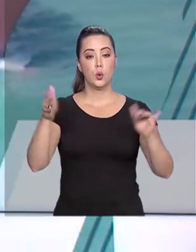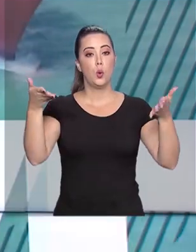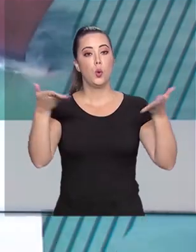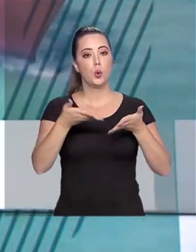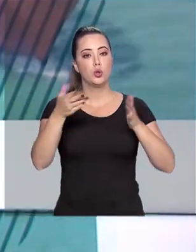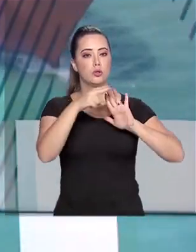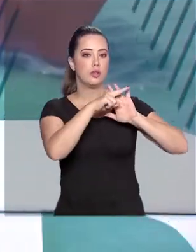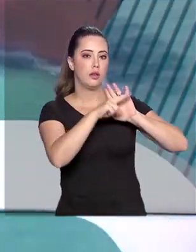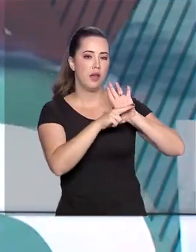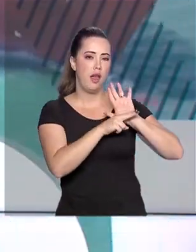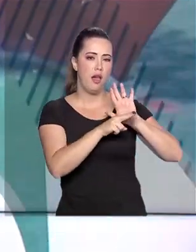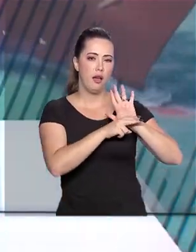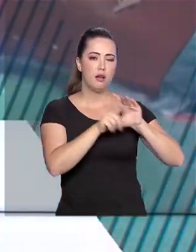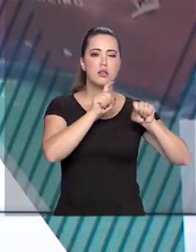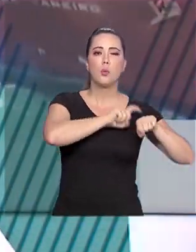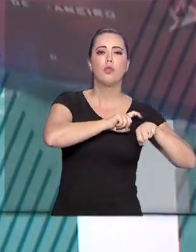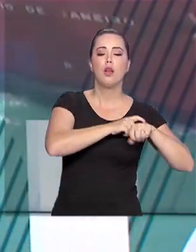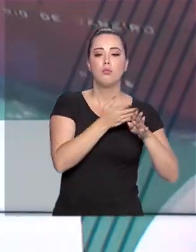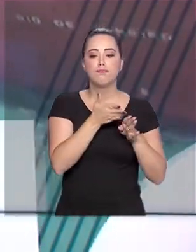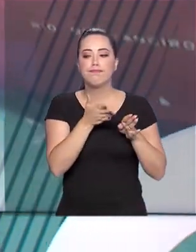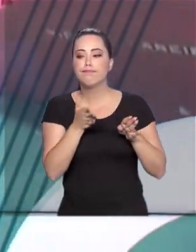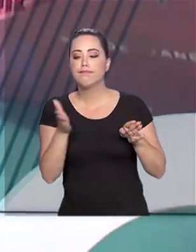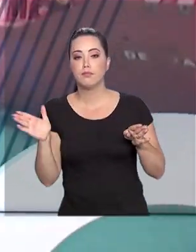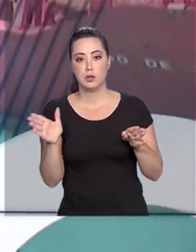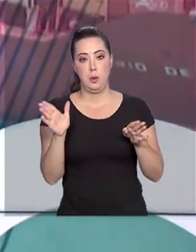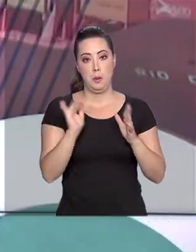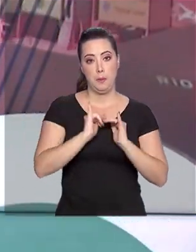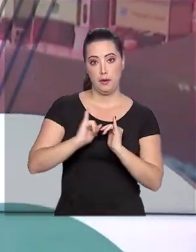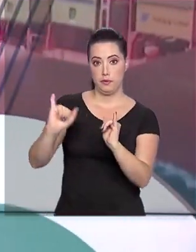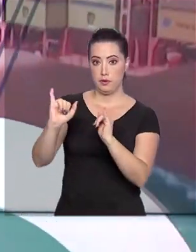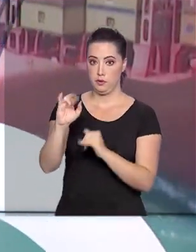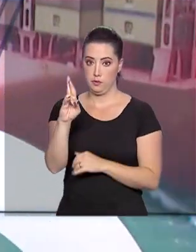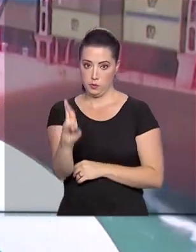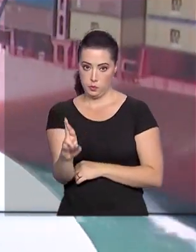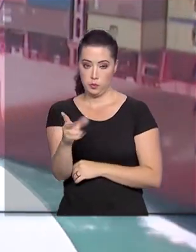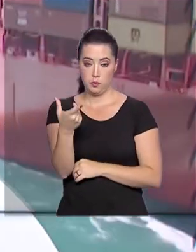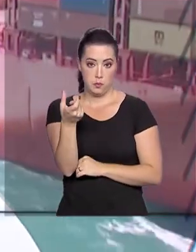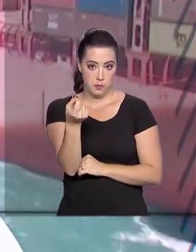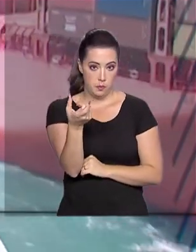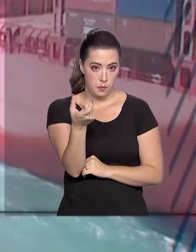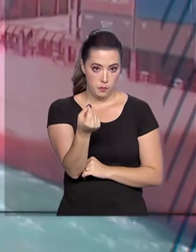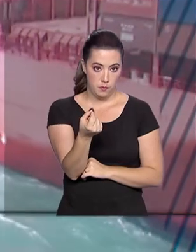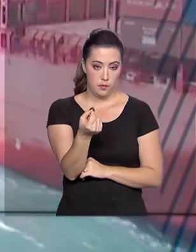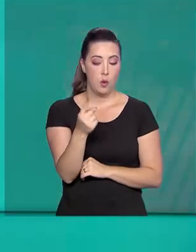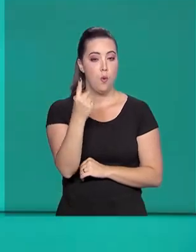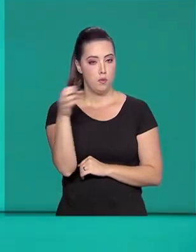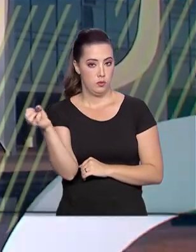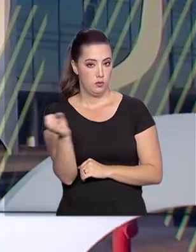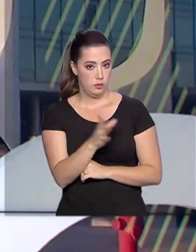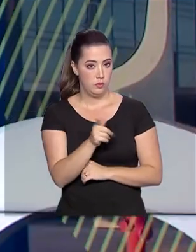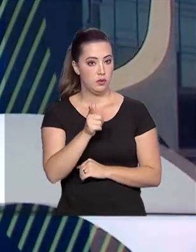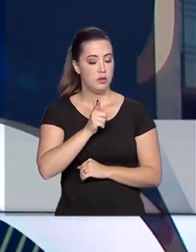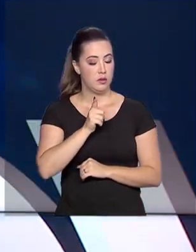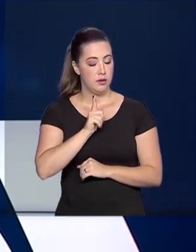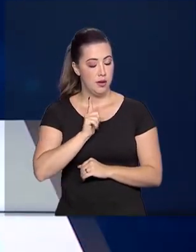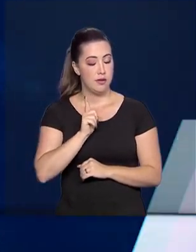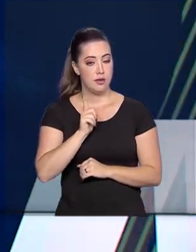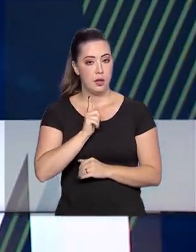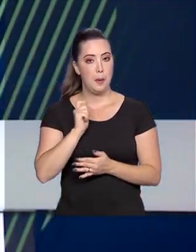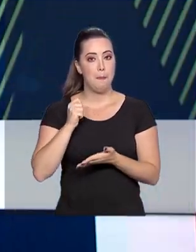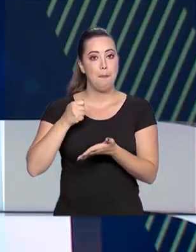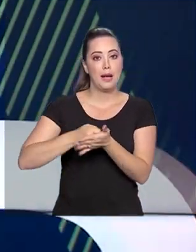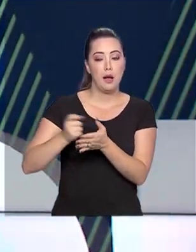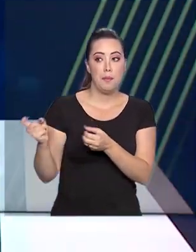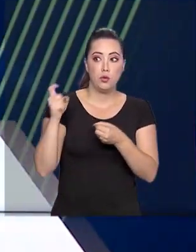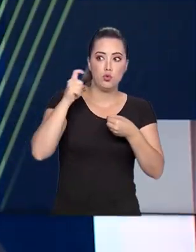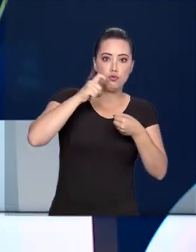hoje as regras e prazos da Declaração do Imposto de Renda da Pessoa Física de 2020. Uma das novidades é que o início